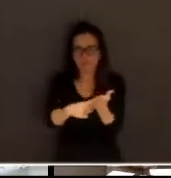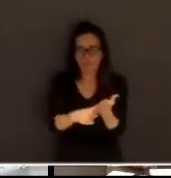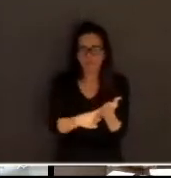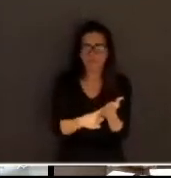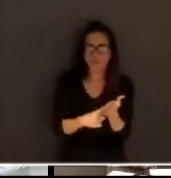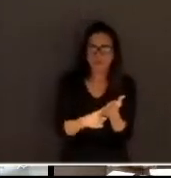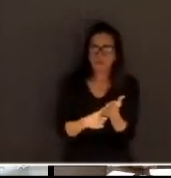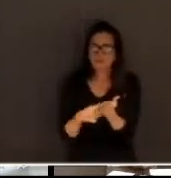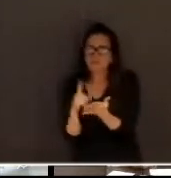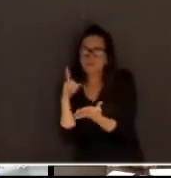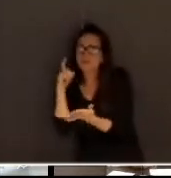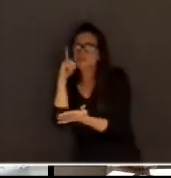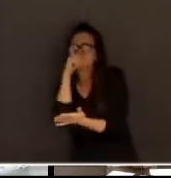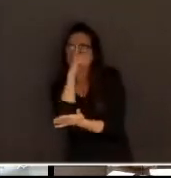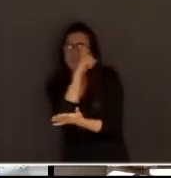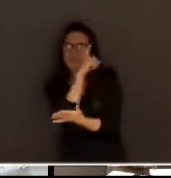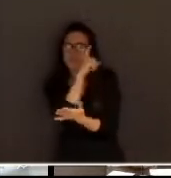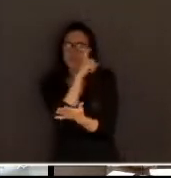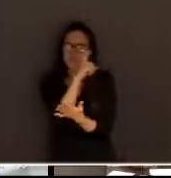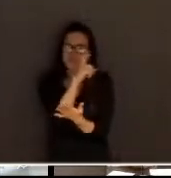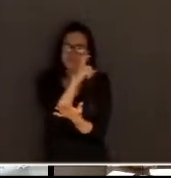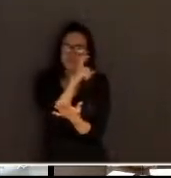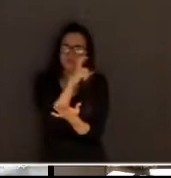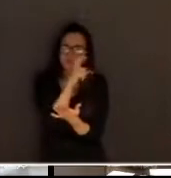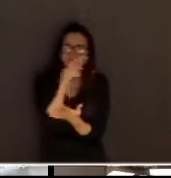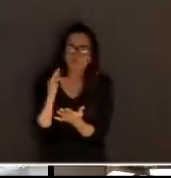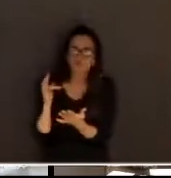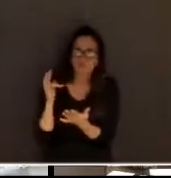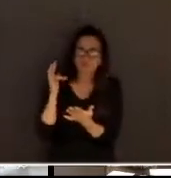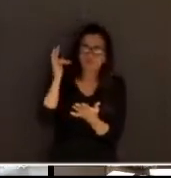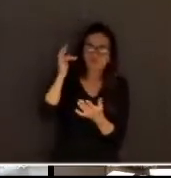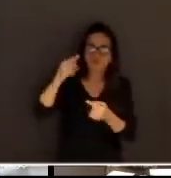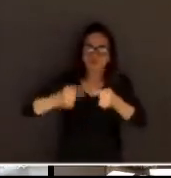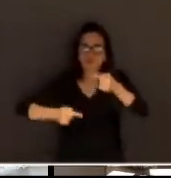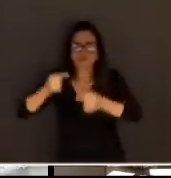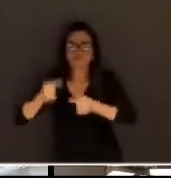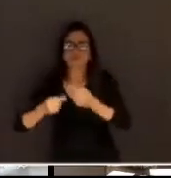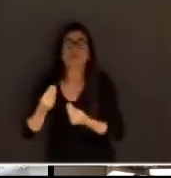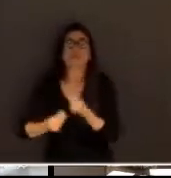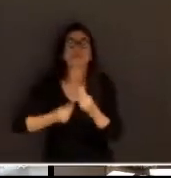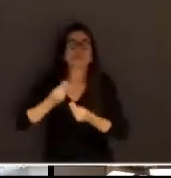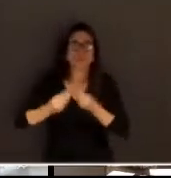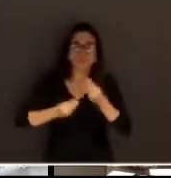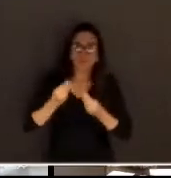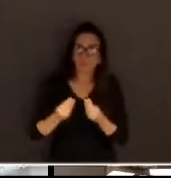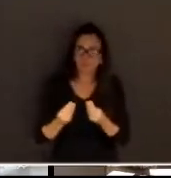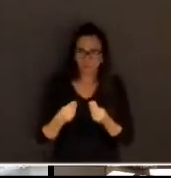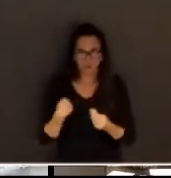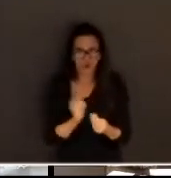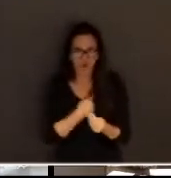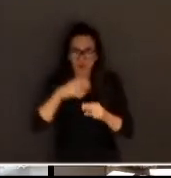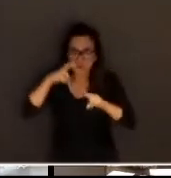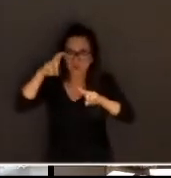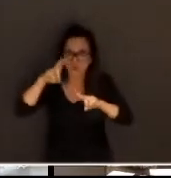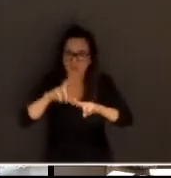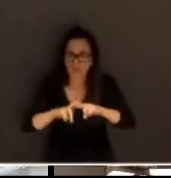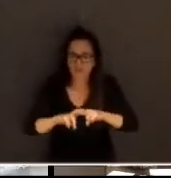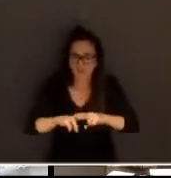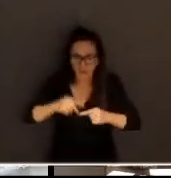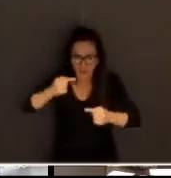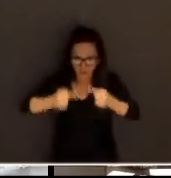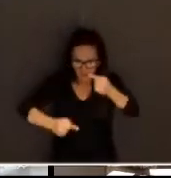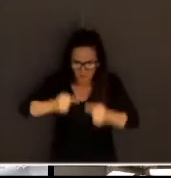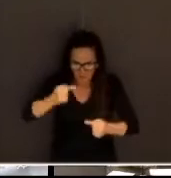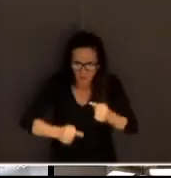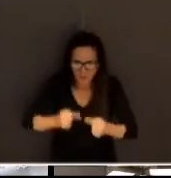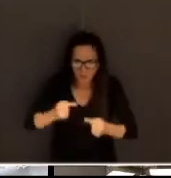muito mais difícil de a gente, no futuro, questionar esse acordo. Afinal de contas, nós sentamos, nós fizemos, nós redigimos a seis mãos,